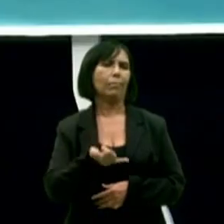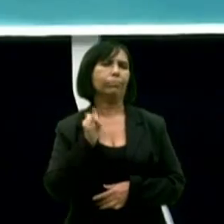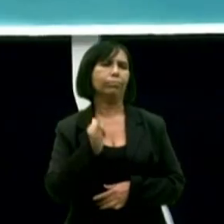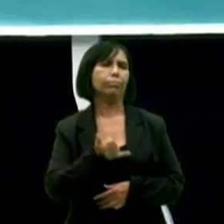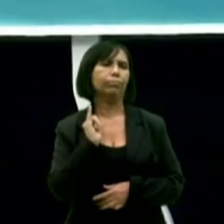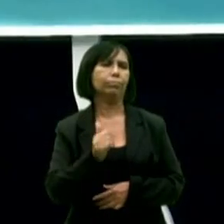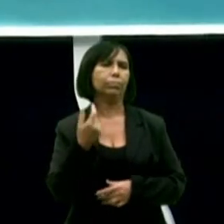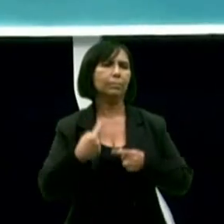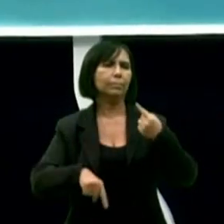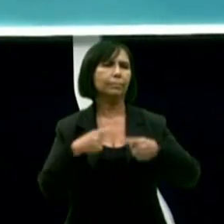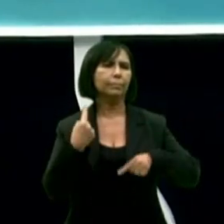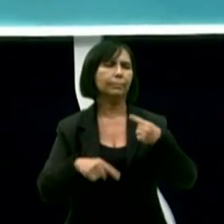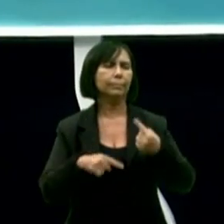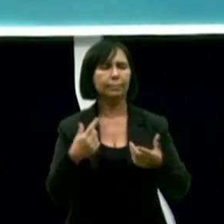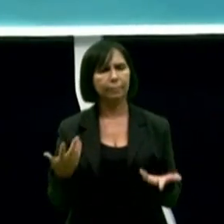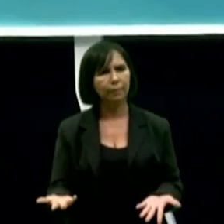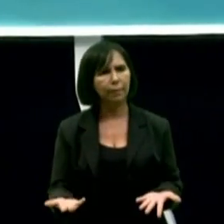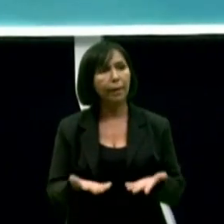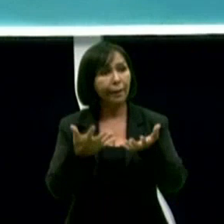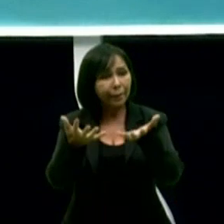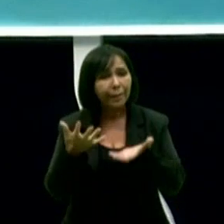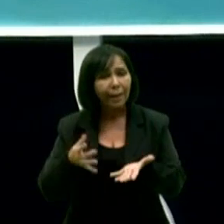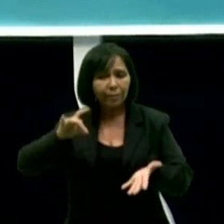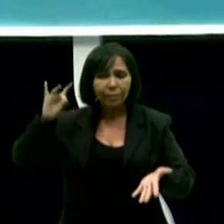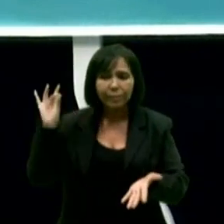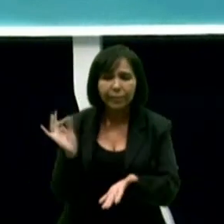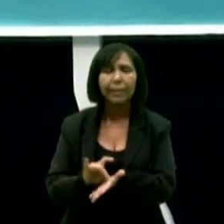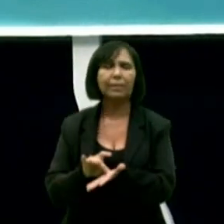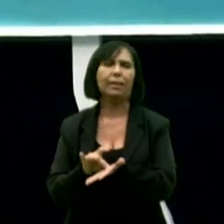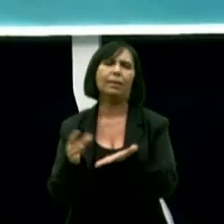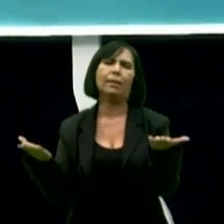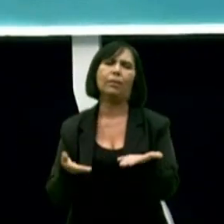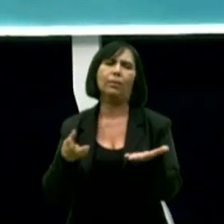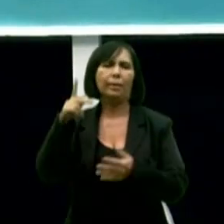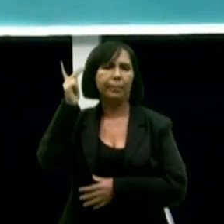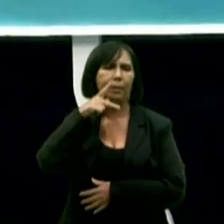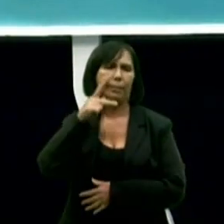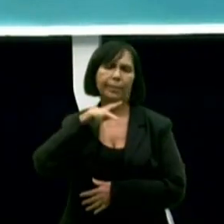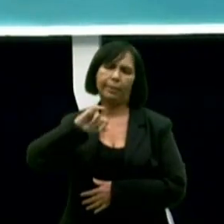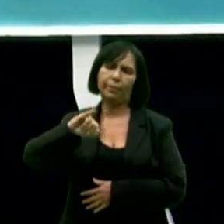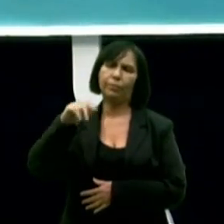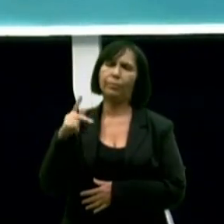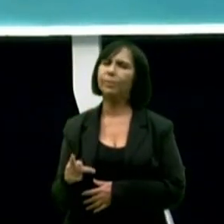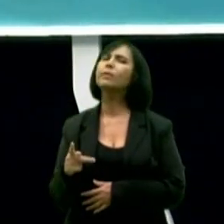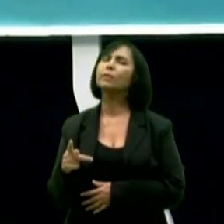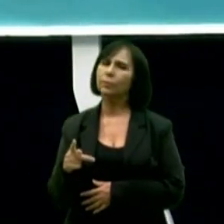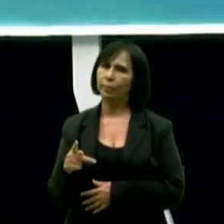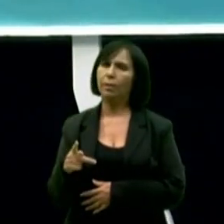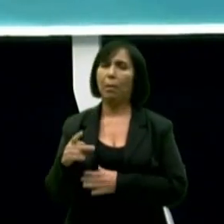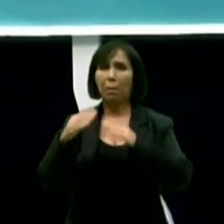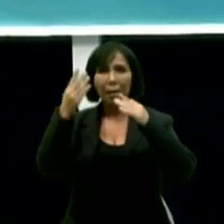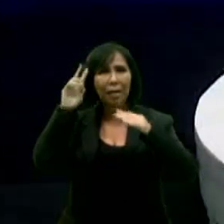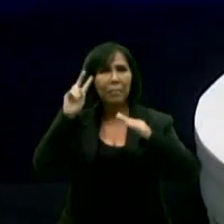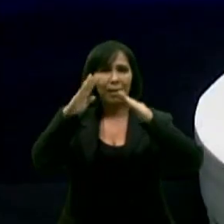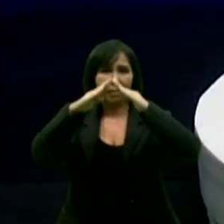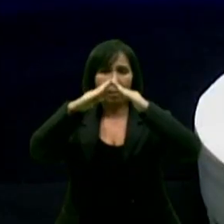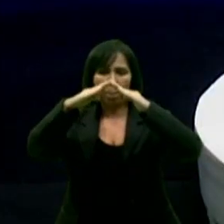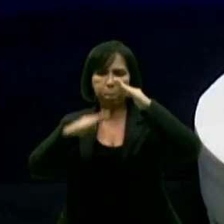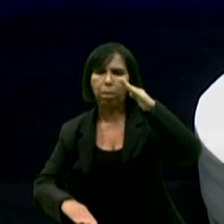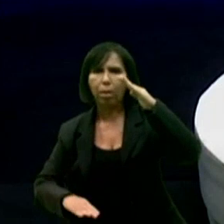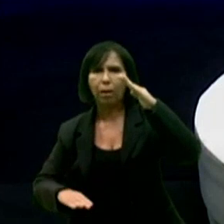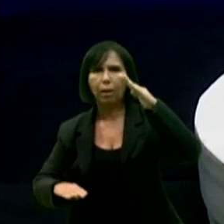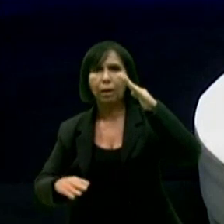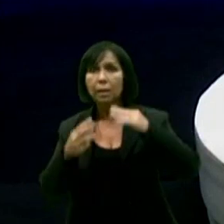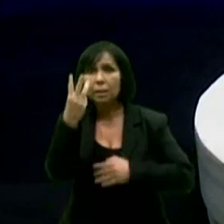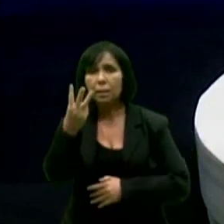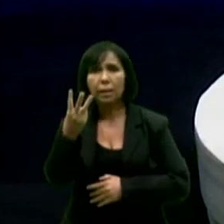a Paraíba, a real situação do nosso estado. E aqui em João Pessoa, uma escola, o teto desabou, feriu três alunos. O